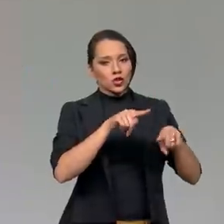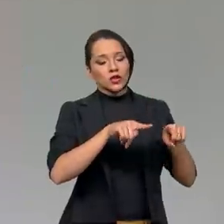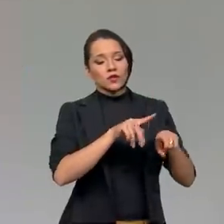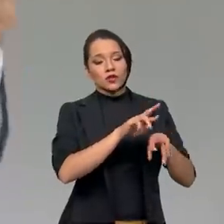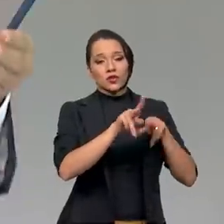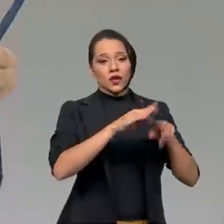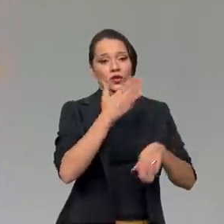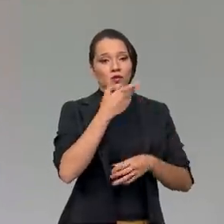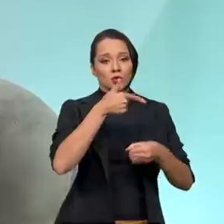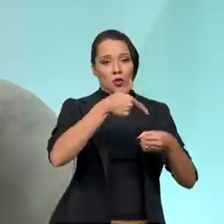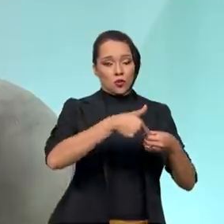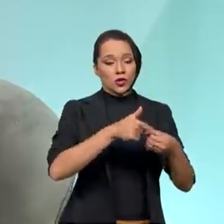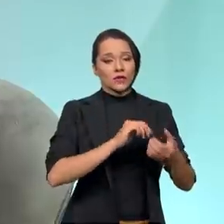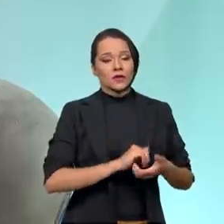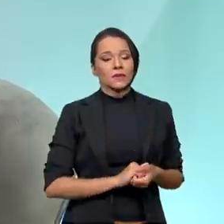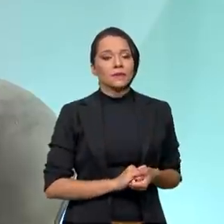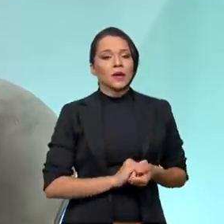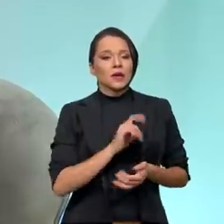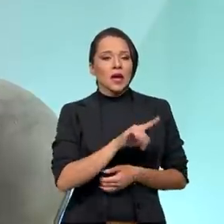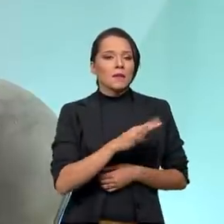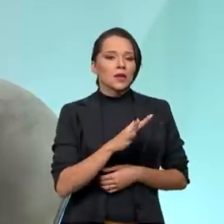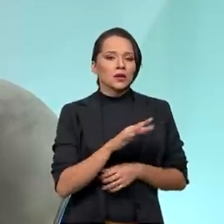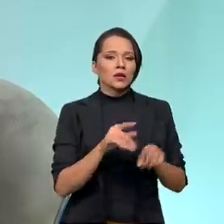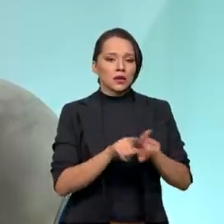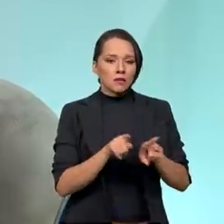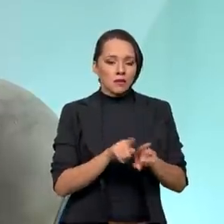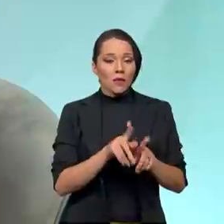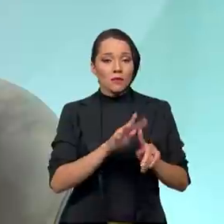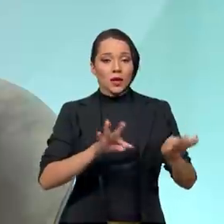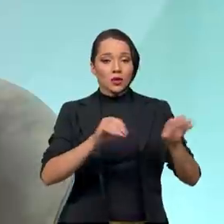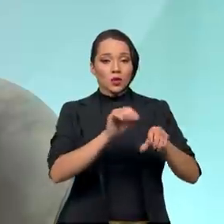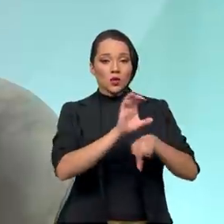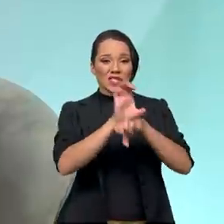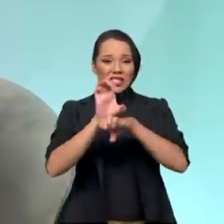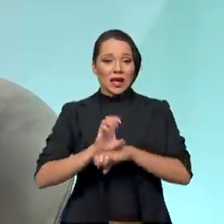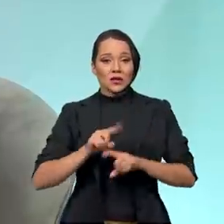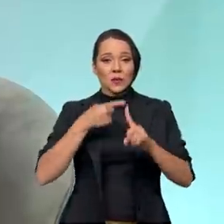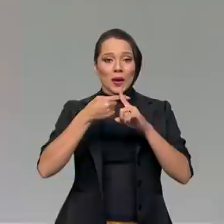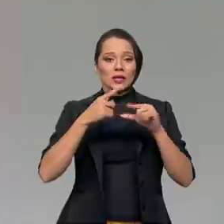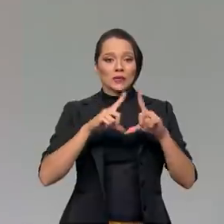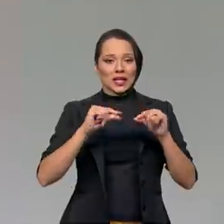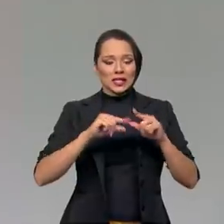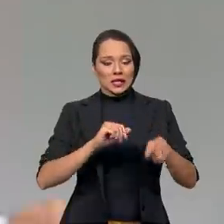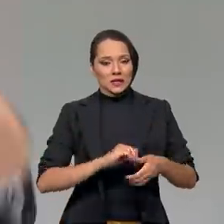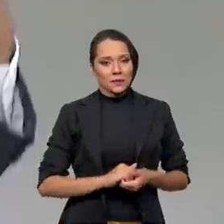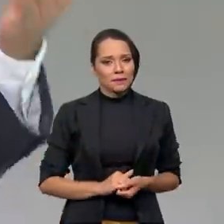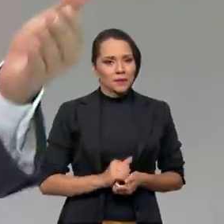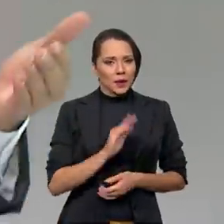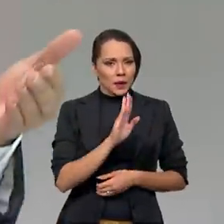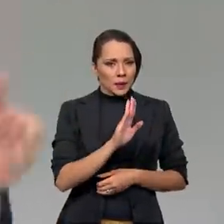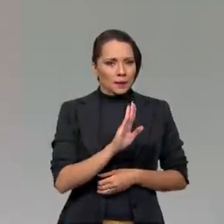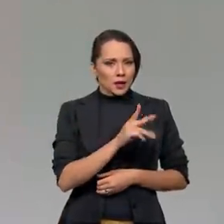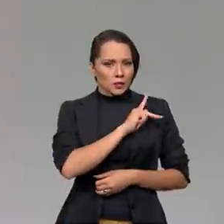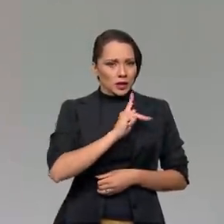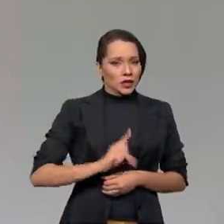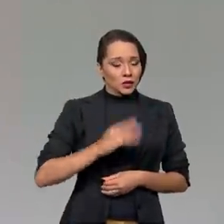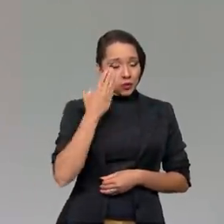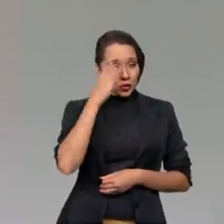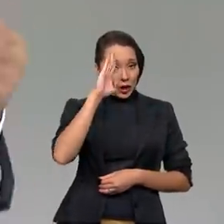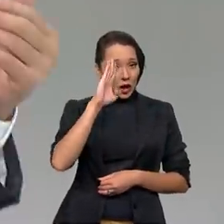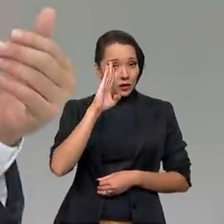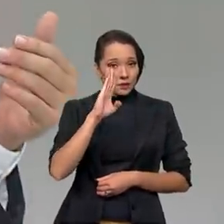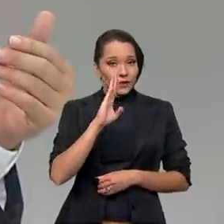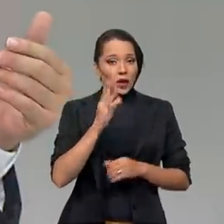combustíveis, mas para cada um deles equivaleria para todos os estados e o Distrito Federal. Mas o próprio presidente Jair Bolsonaro,